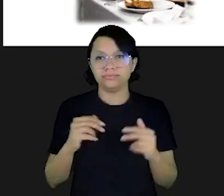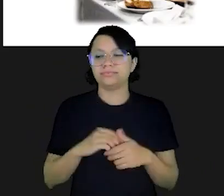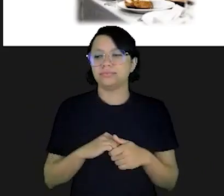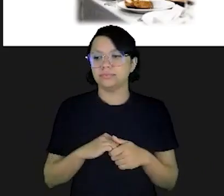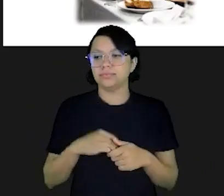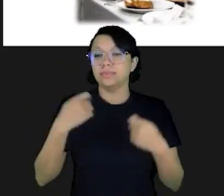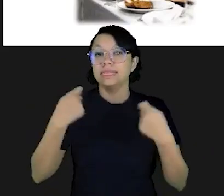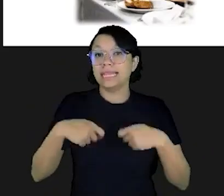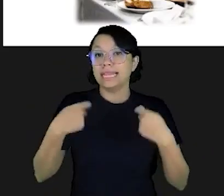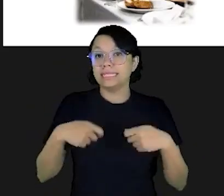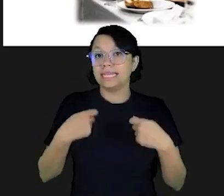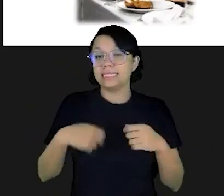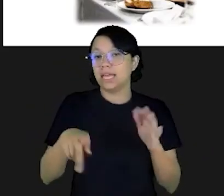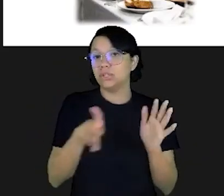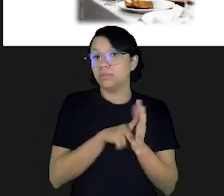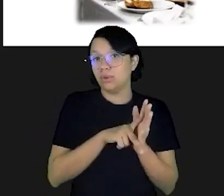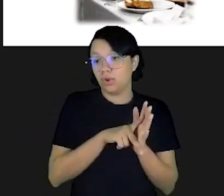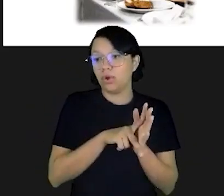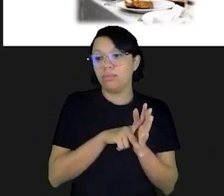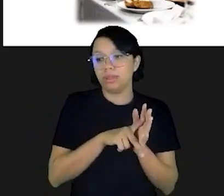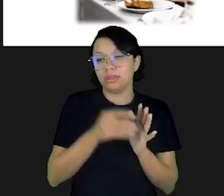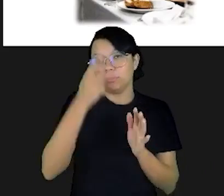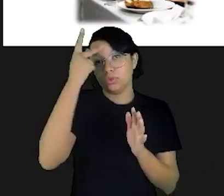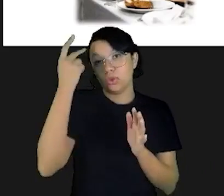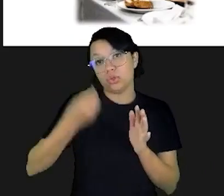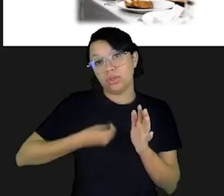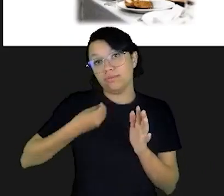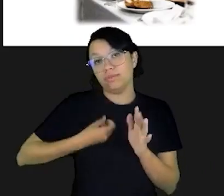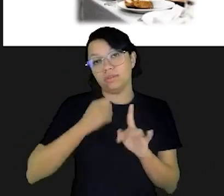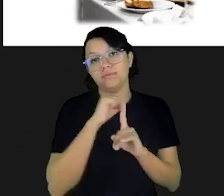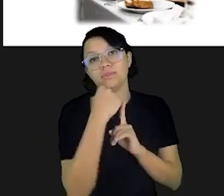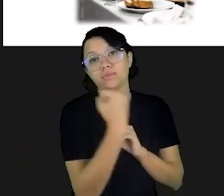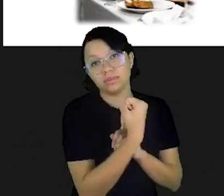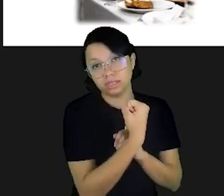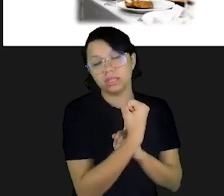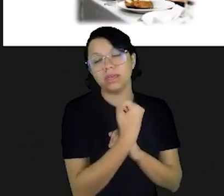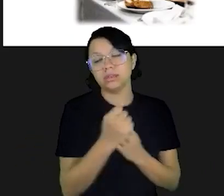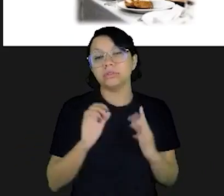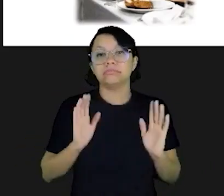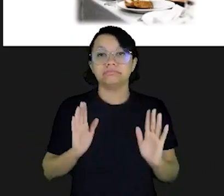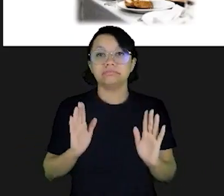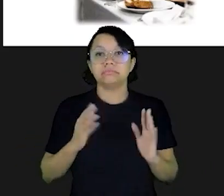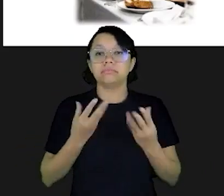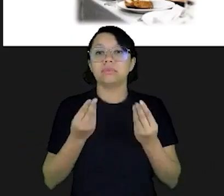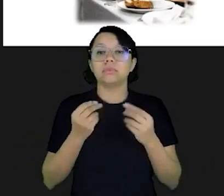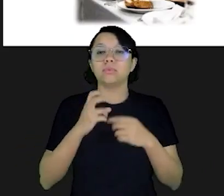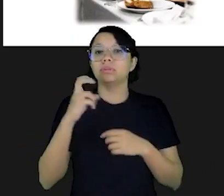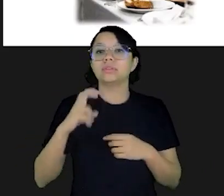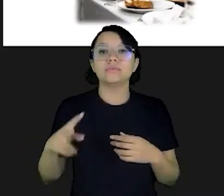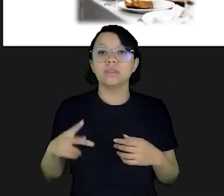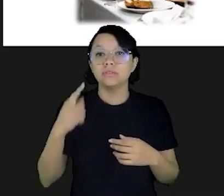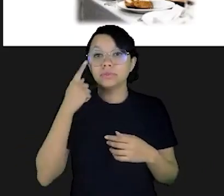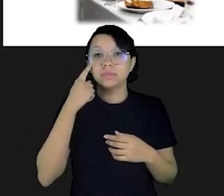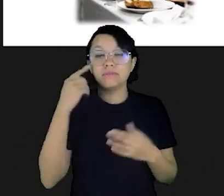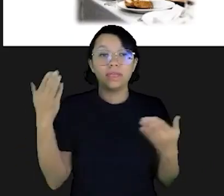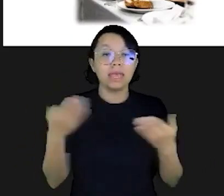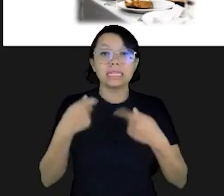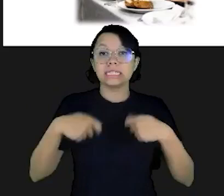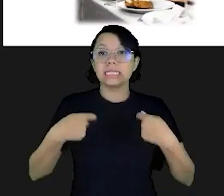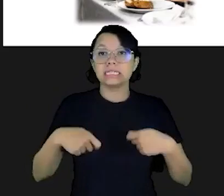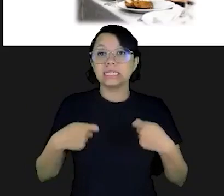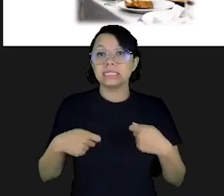nossas necessidades de quem vive em sociedade. e muitas vezes você vê essas